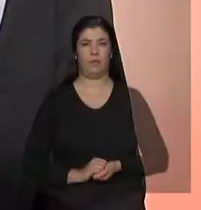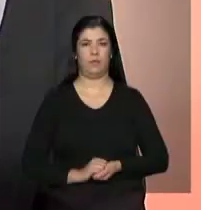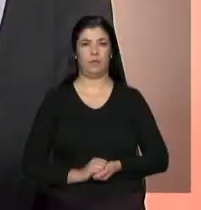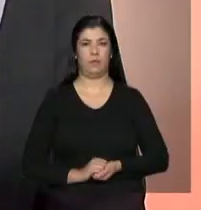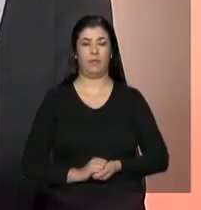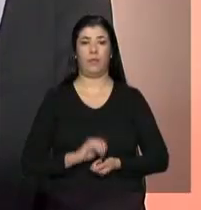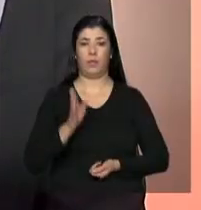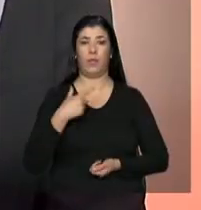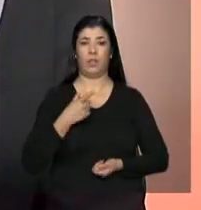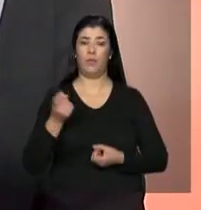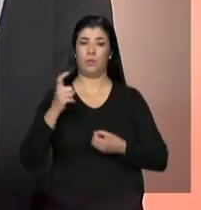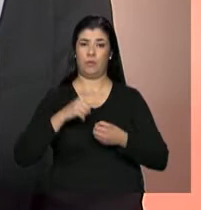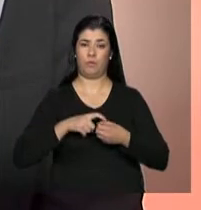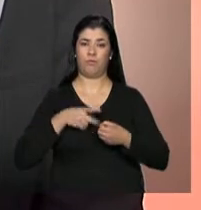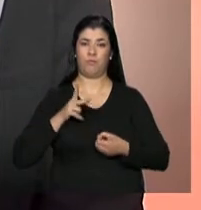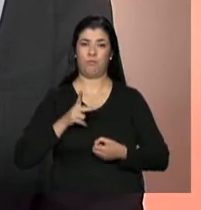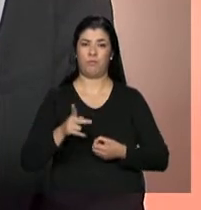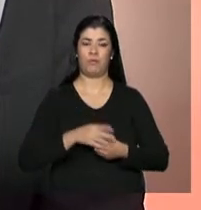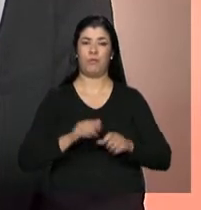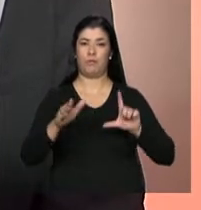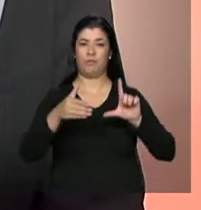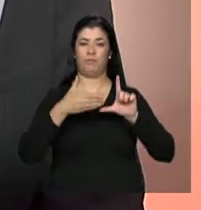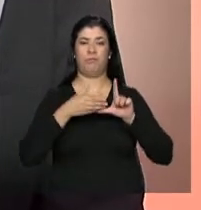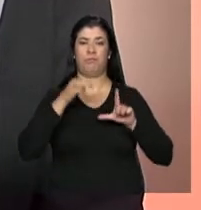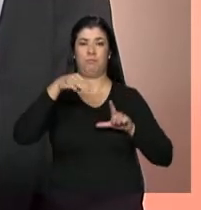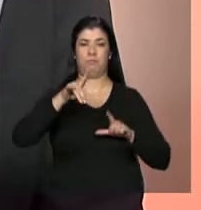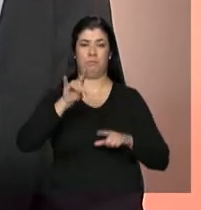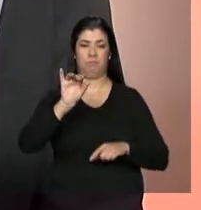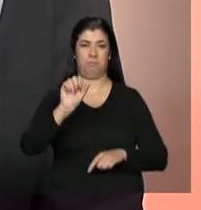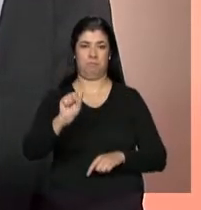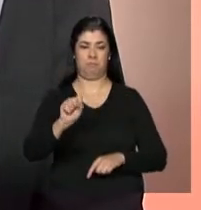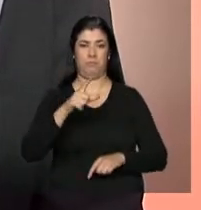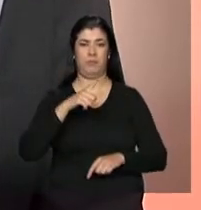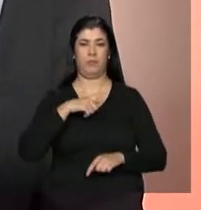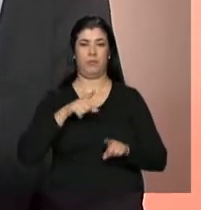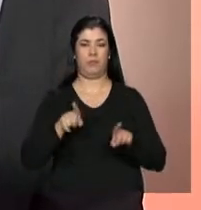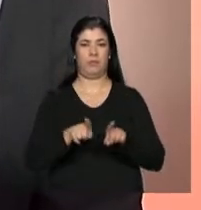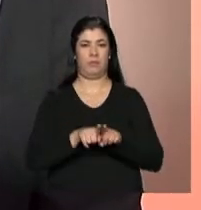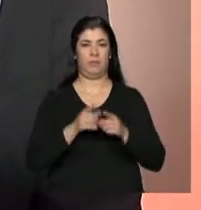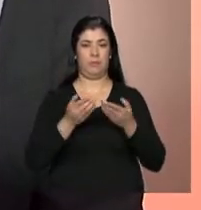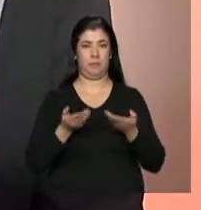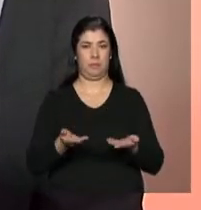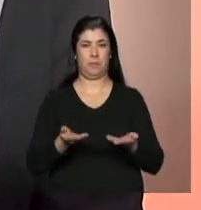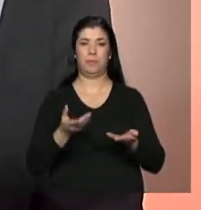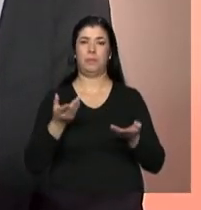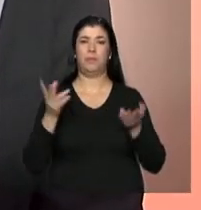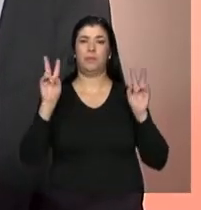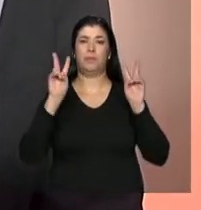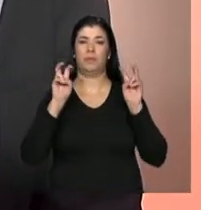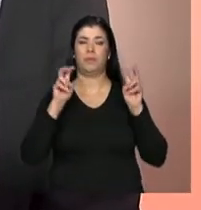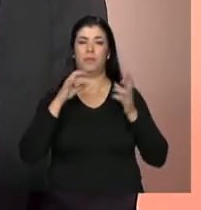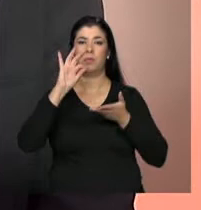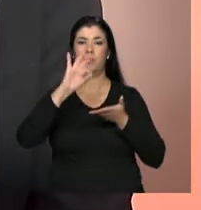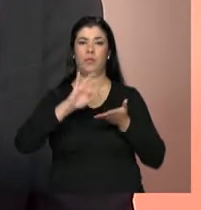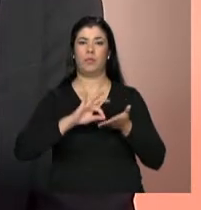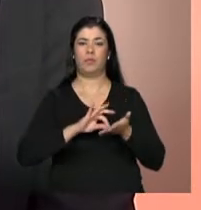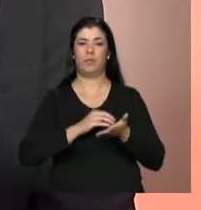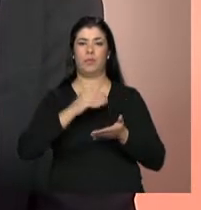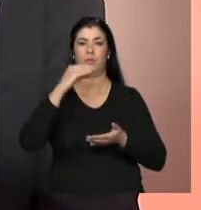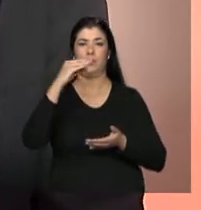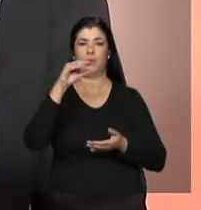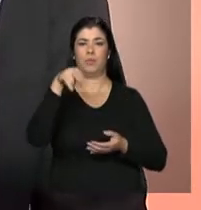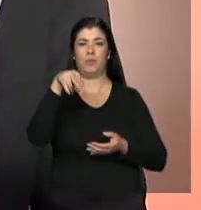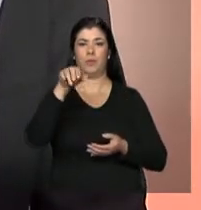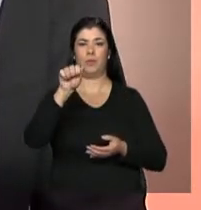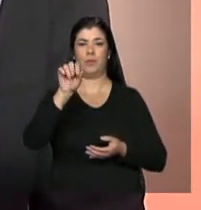Estamos de volta com a teleconferência do Ministério do Desenvolvimento Social e Combate à Fome. Hoje falando sobre o Cadastro Nacional de Entidades